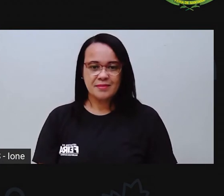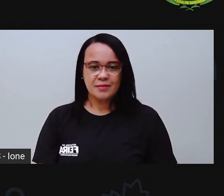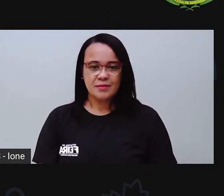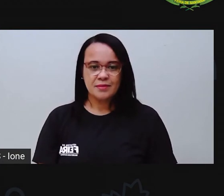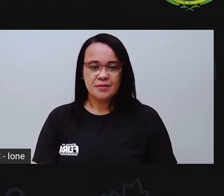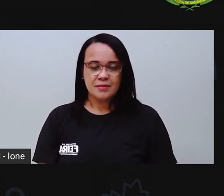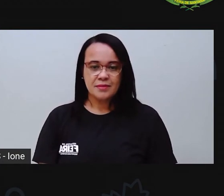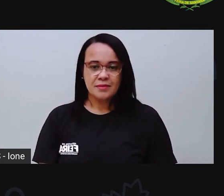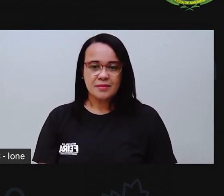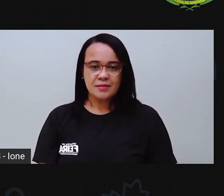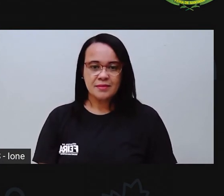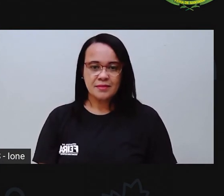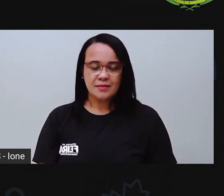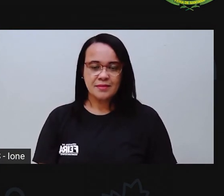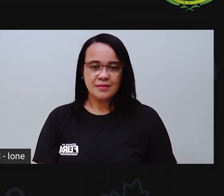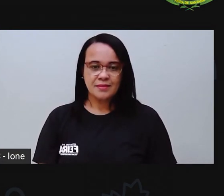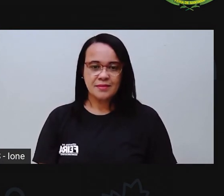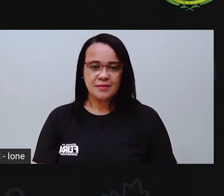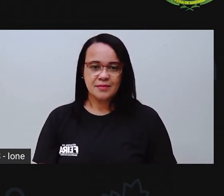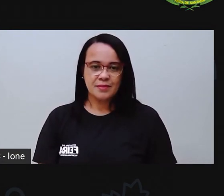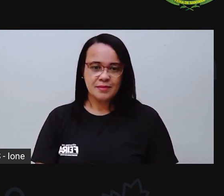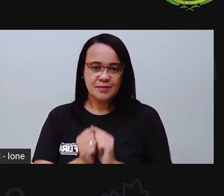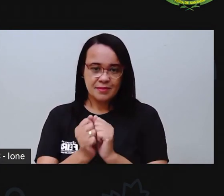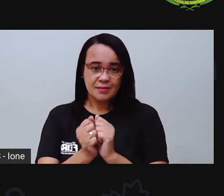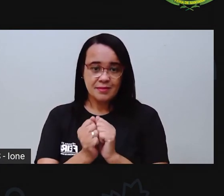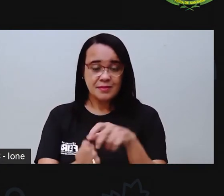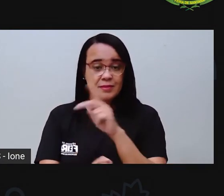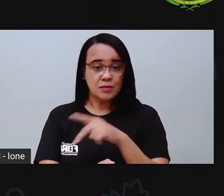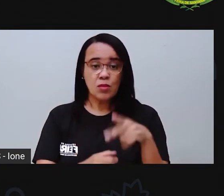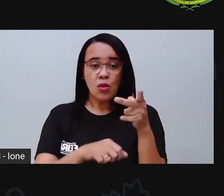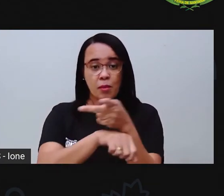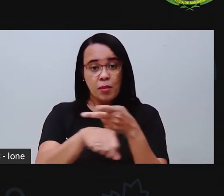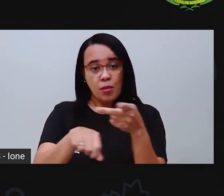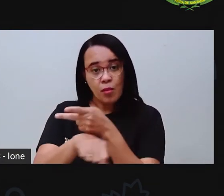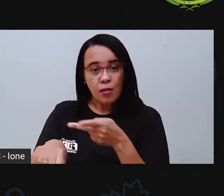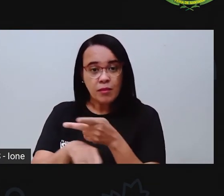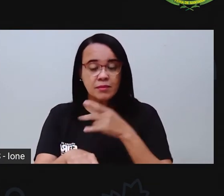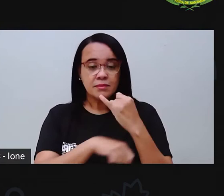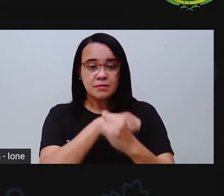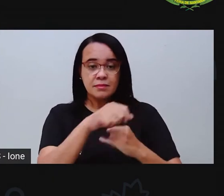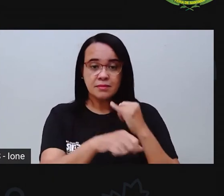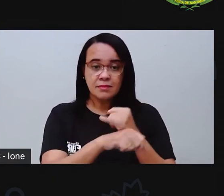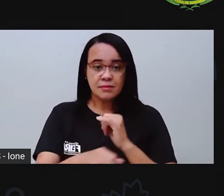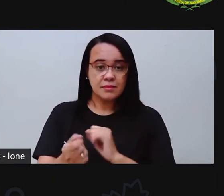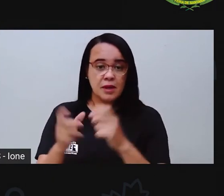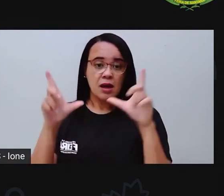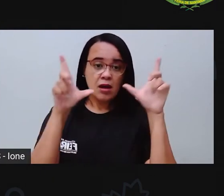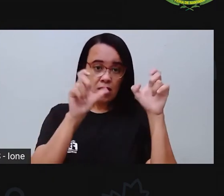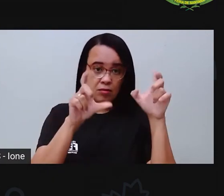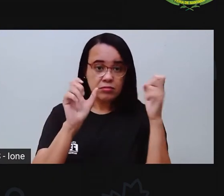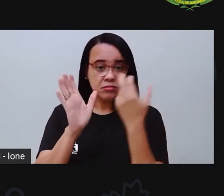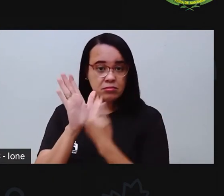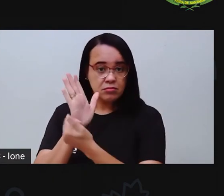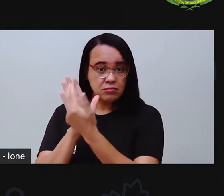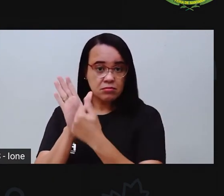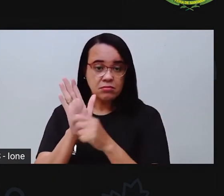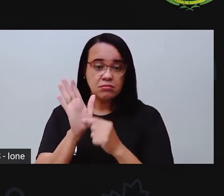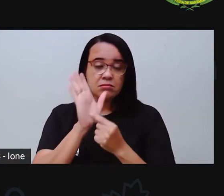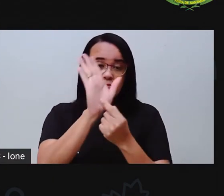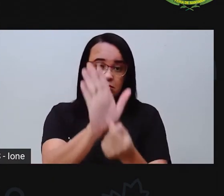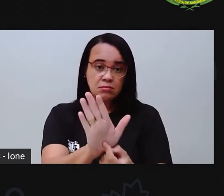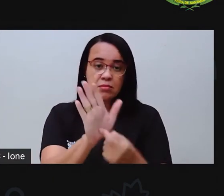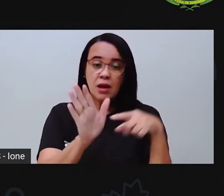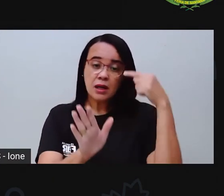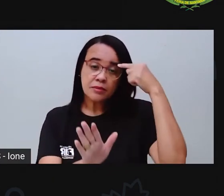Deixa a Pró compartilhar com vocês. Então a Pró foi buscar, né? Essa imagem para ilustrar para vocês essa ideia